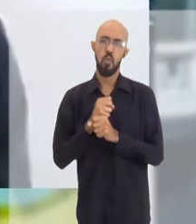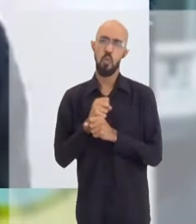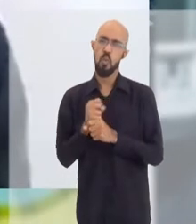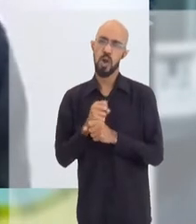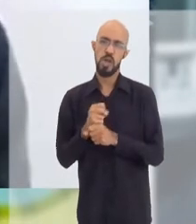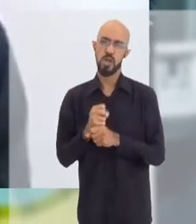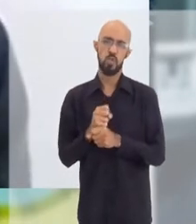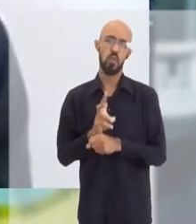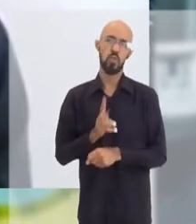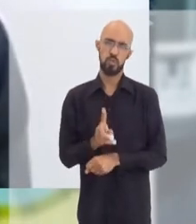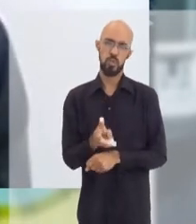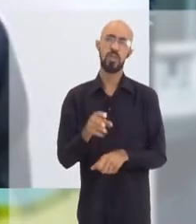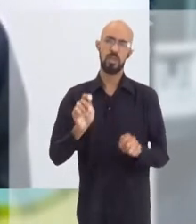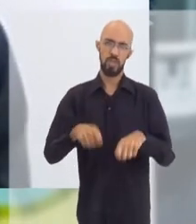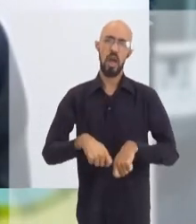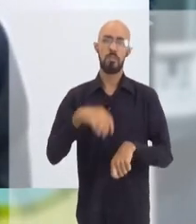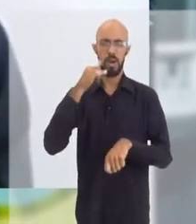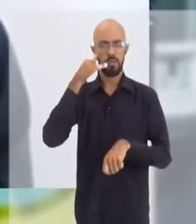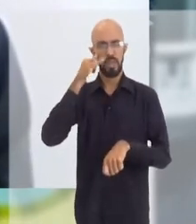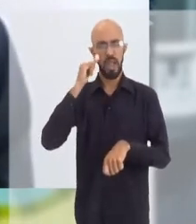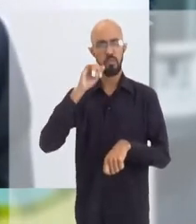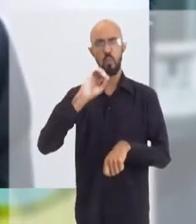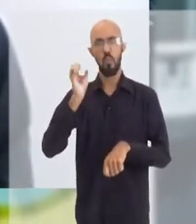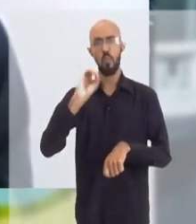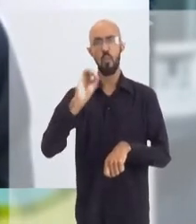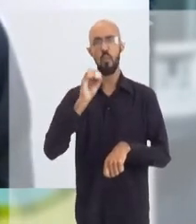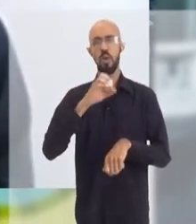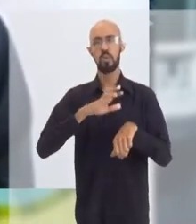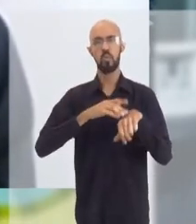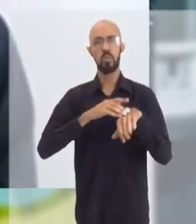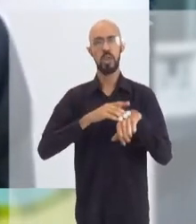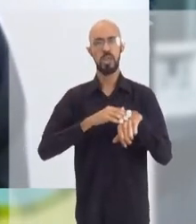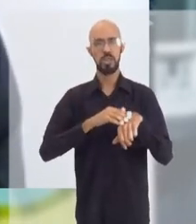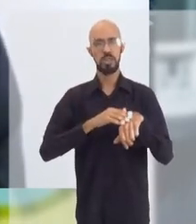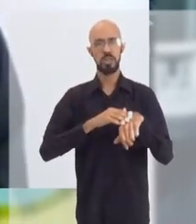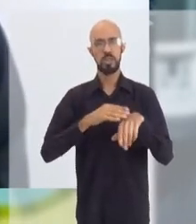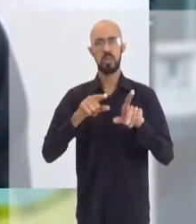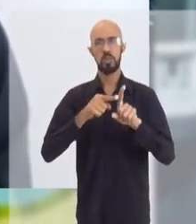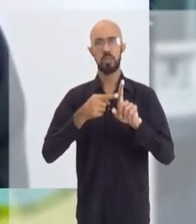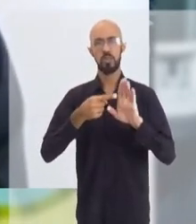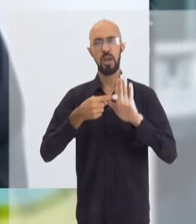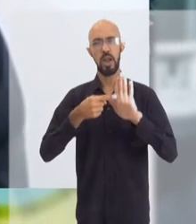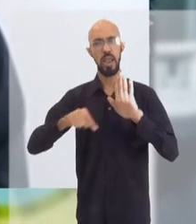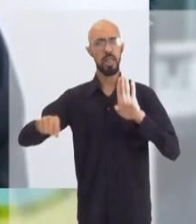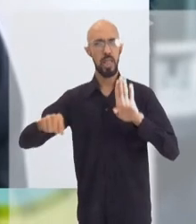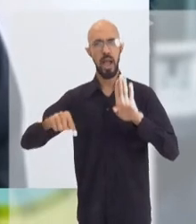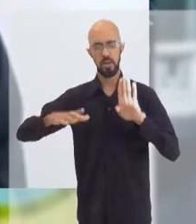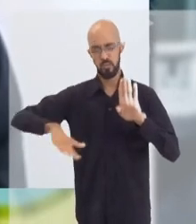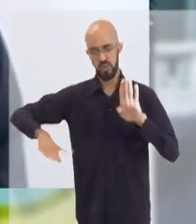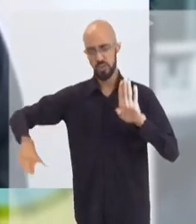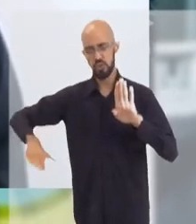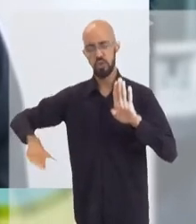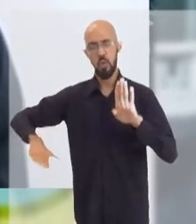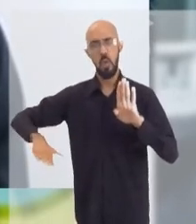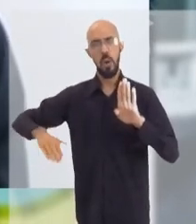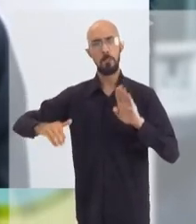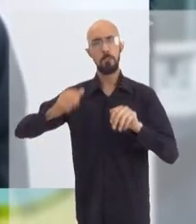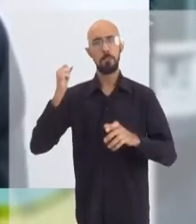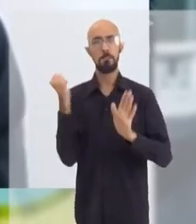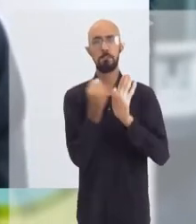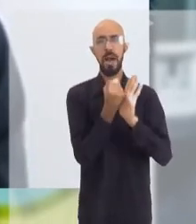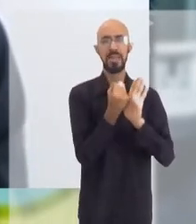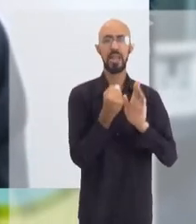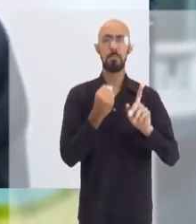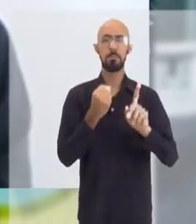200 mortes por ano, preveníveis. Nenhuma doença do calendário infantil mata mais do que a Covid. Ninguém